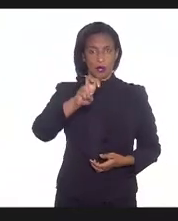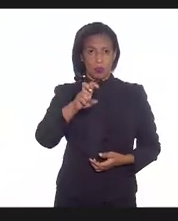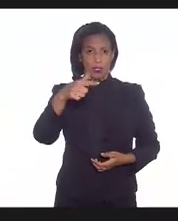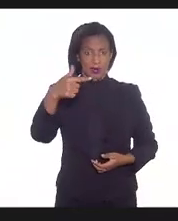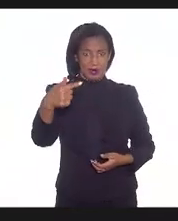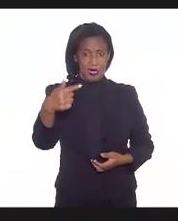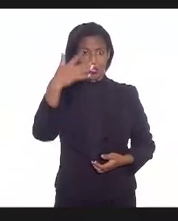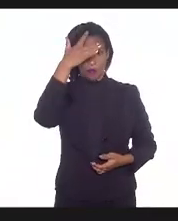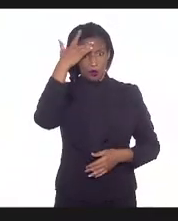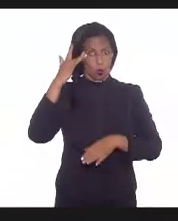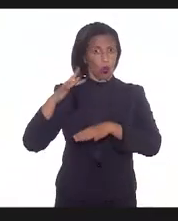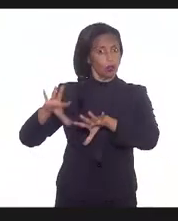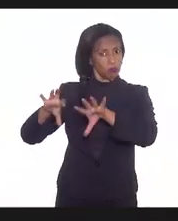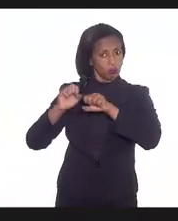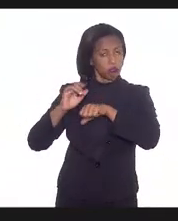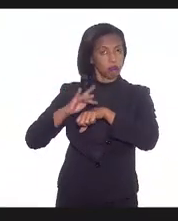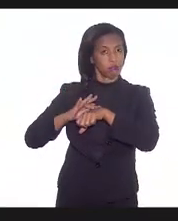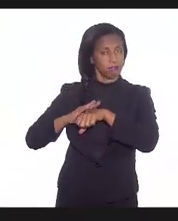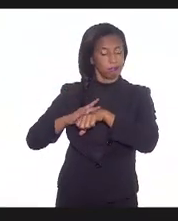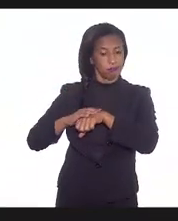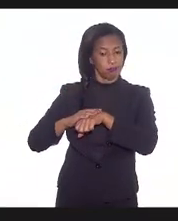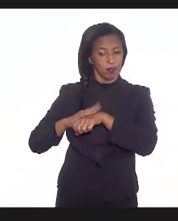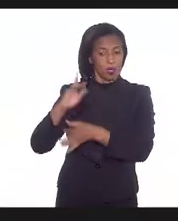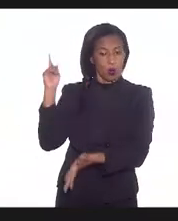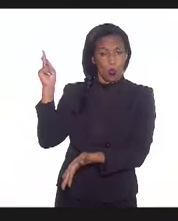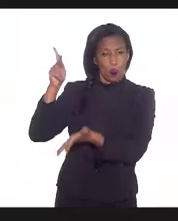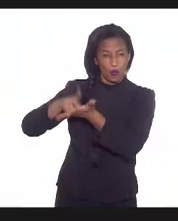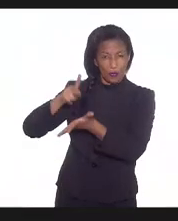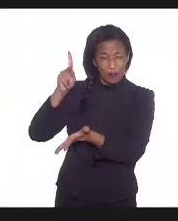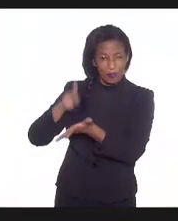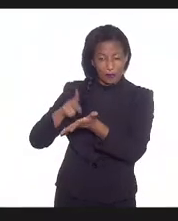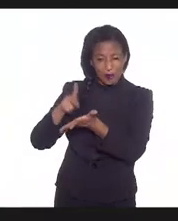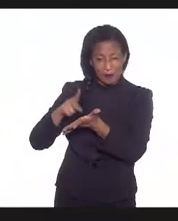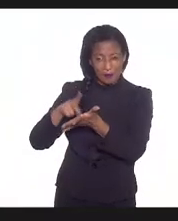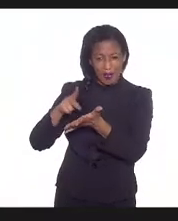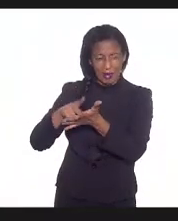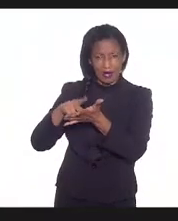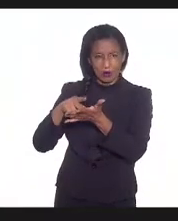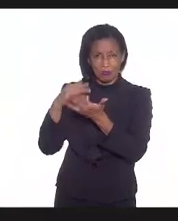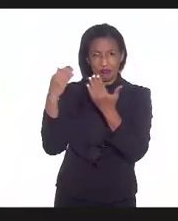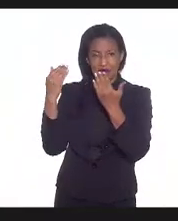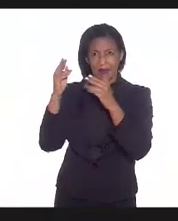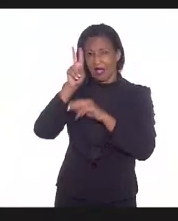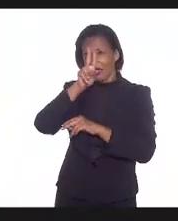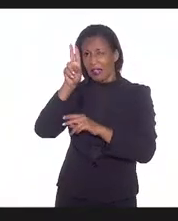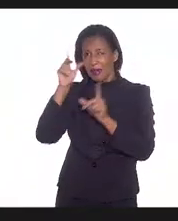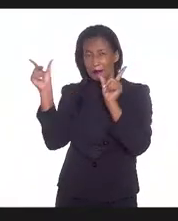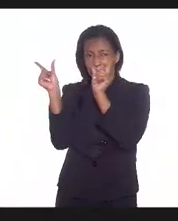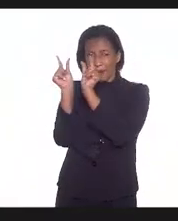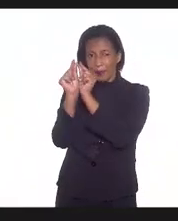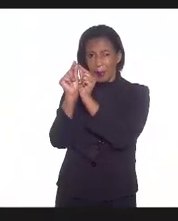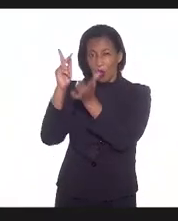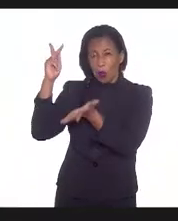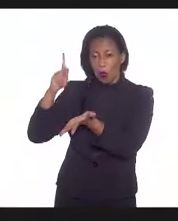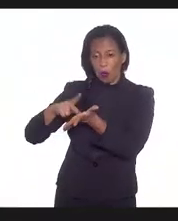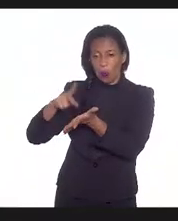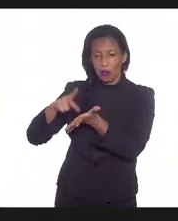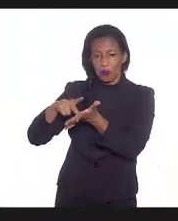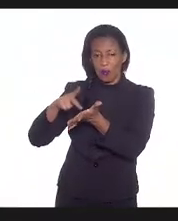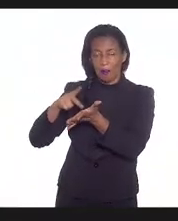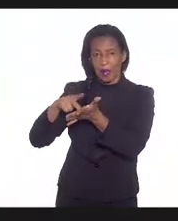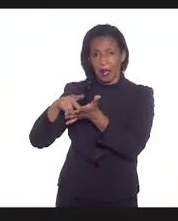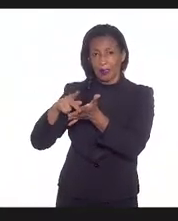casos, e os confirmados, não dá para, talvez, ler muito bem para vocês, mas aqui está escrito confirmados que acessaram as